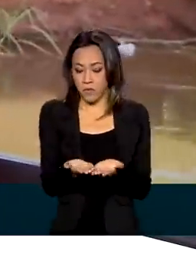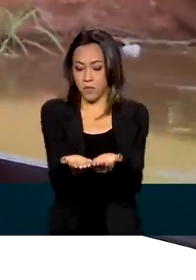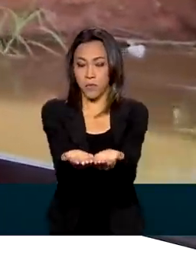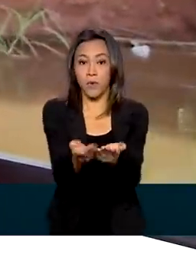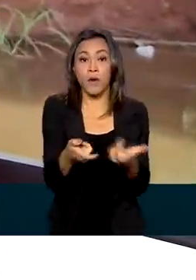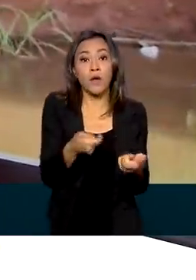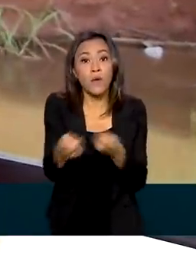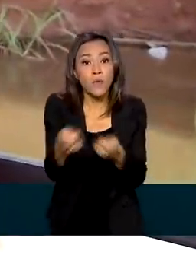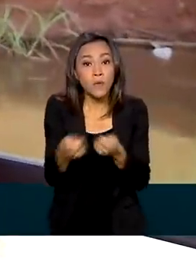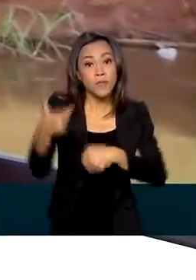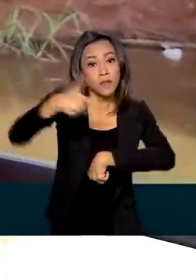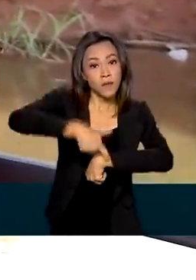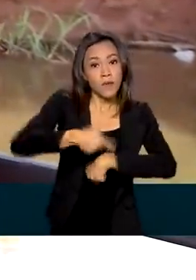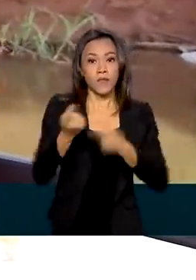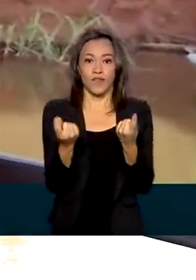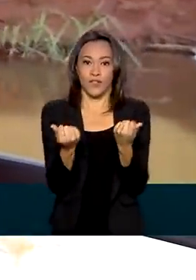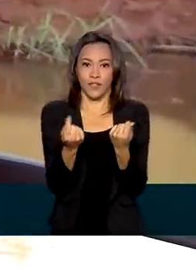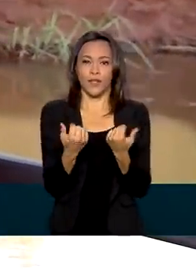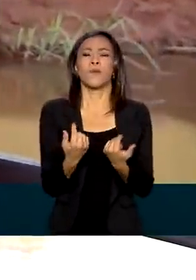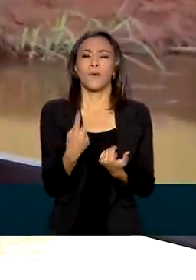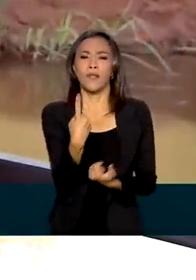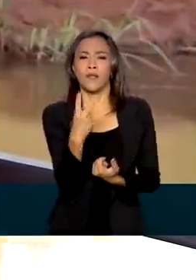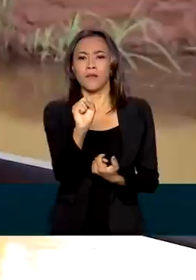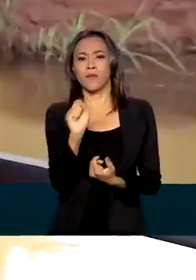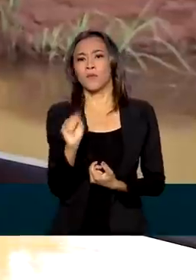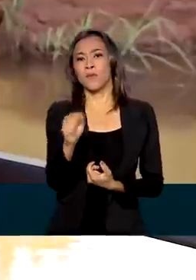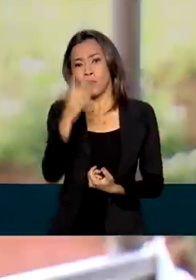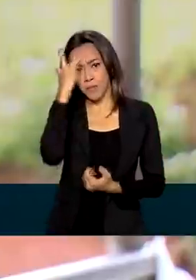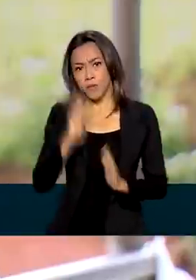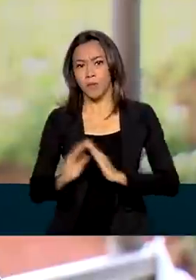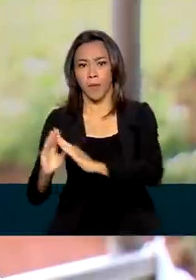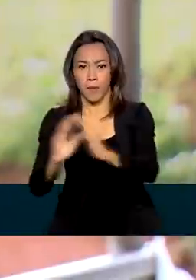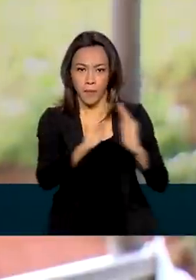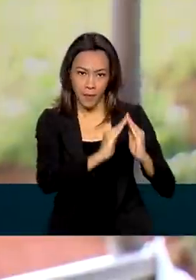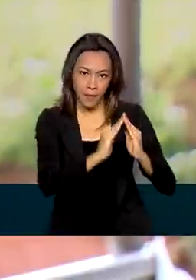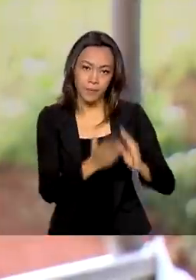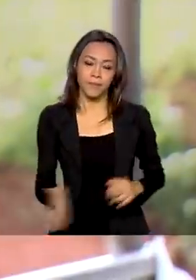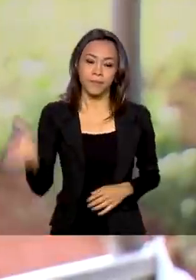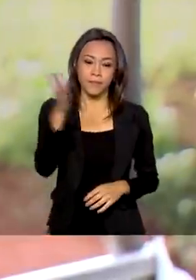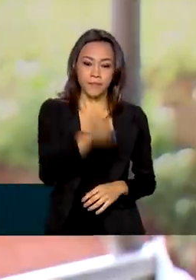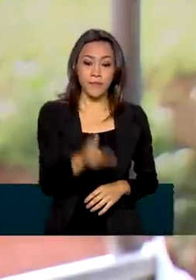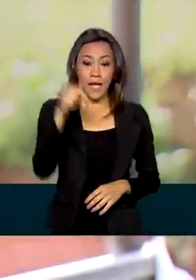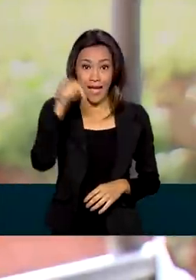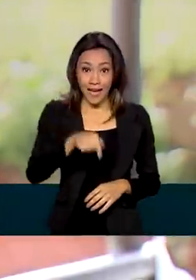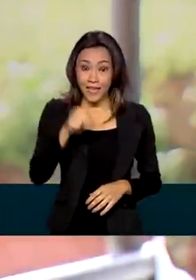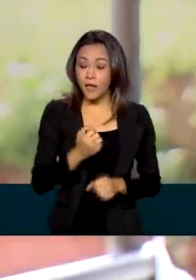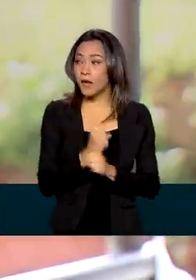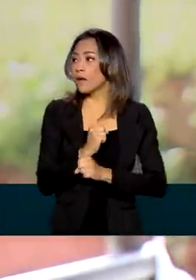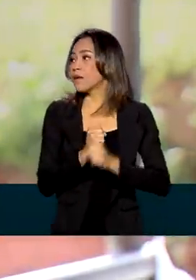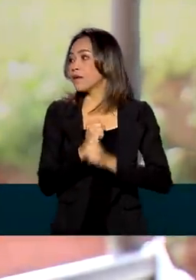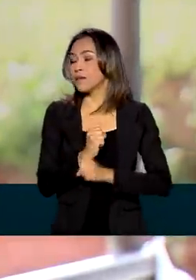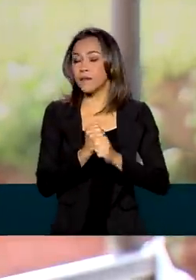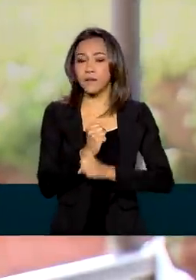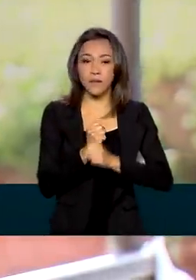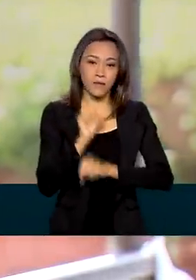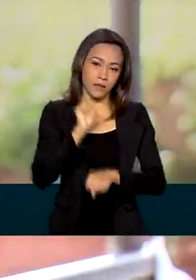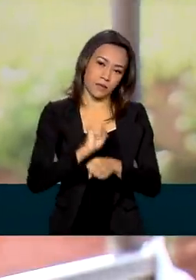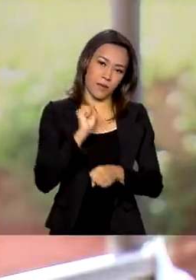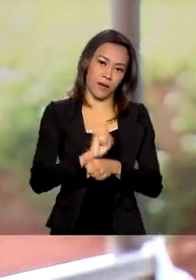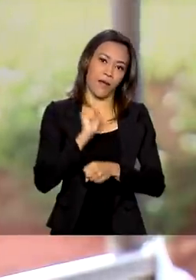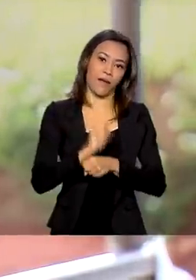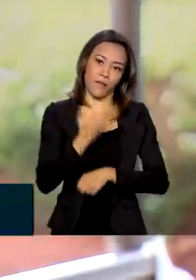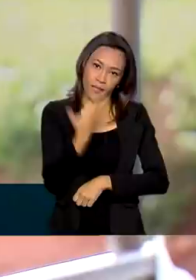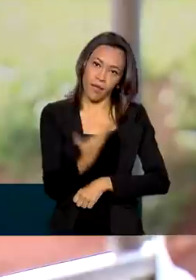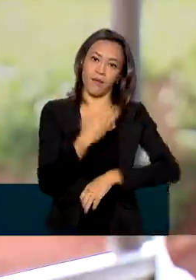e dinheiro para os quase 18 mil moradores da região. E isso é uma coisa que aqui há muitos anos esperava, né? De Santa Filomena, que